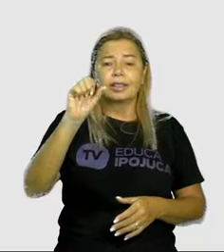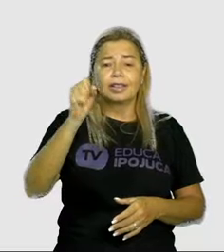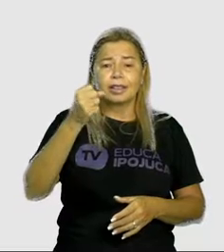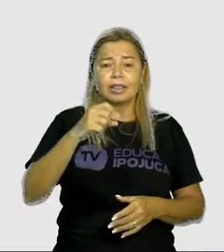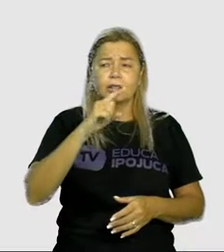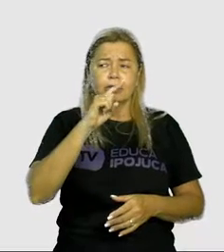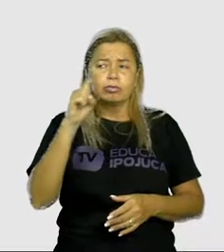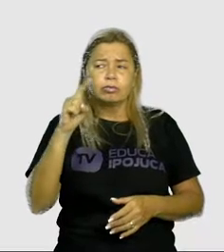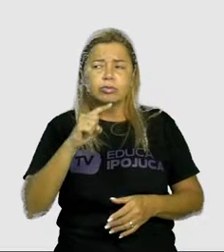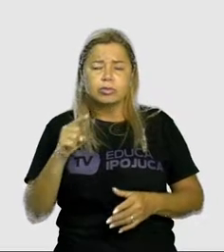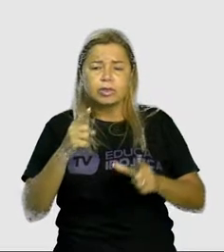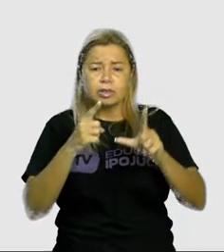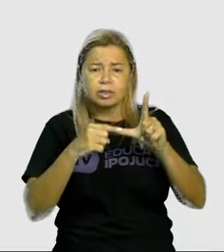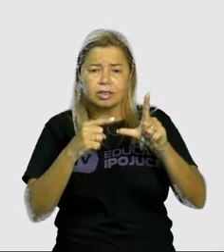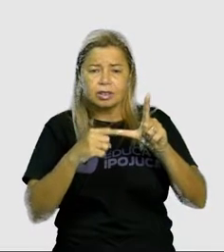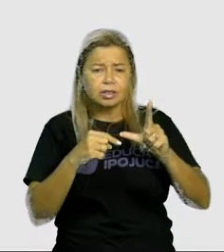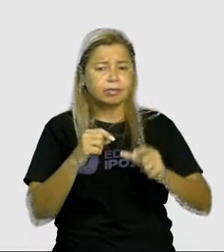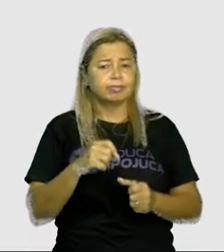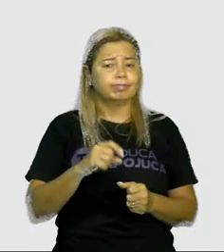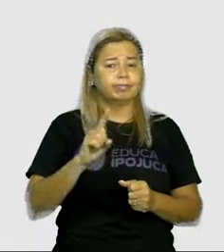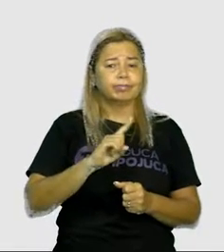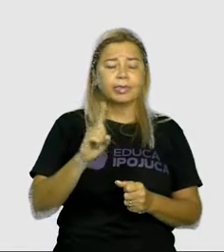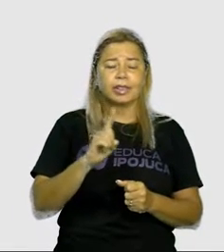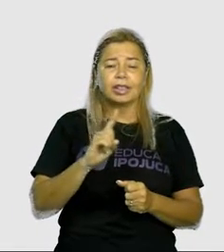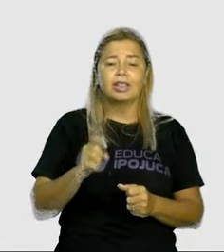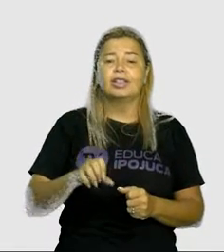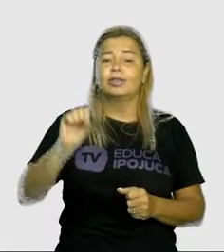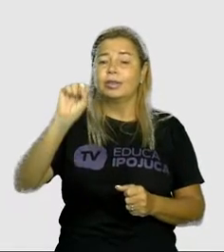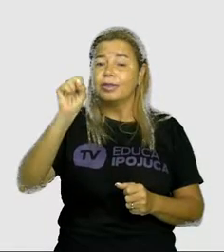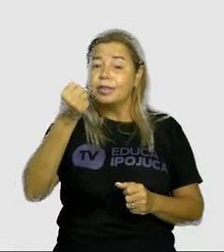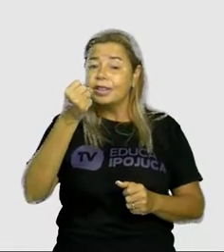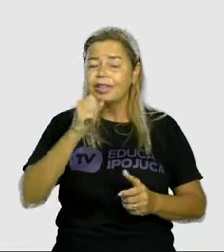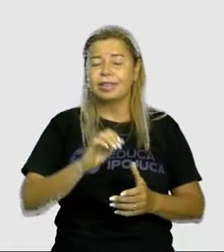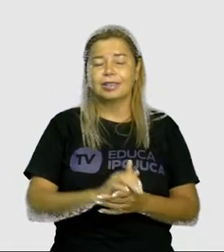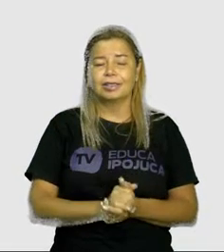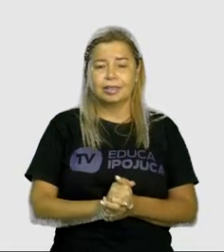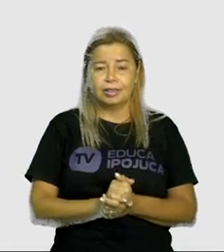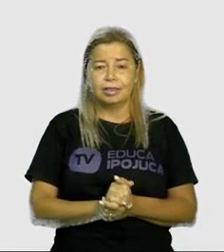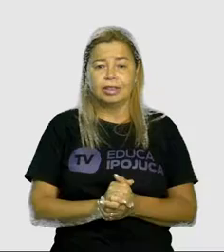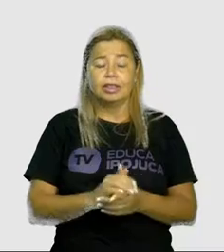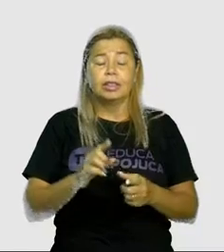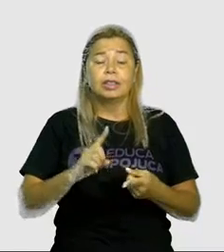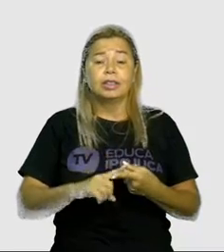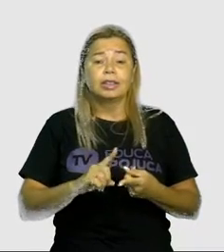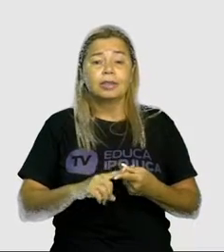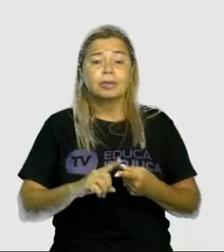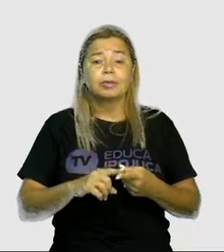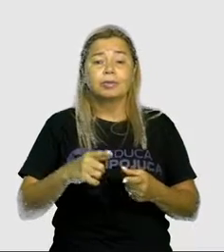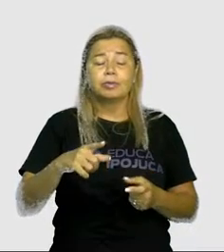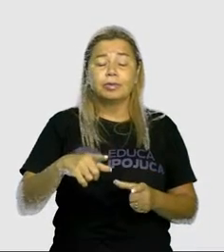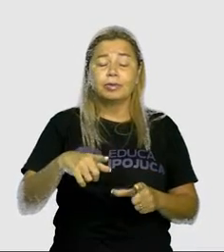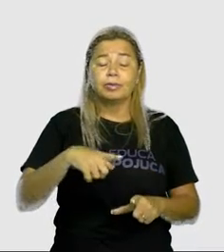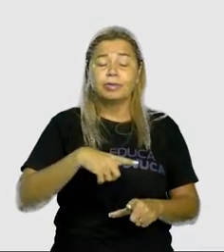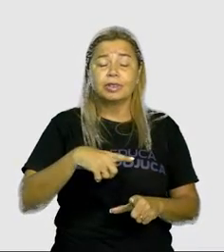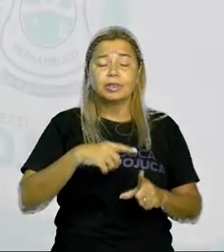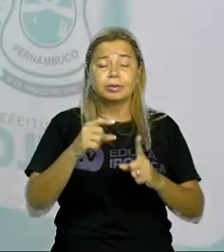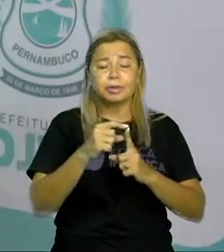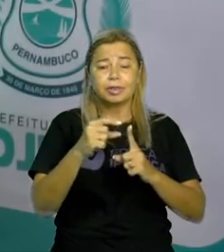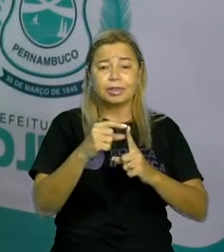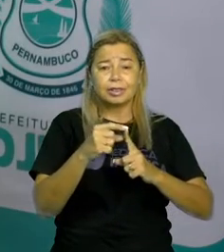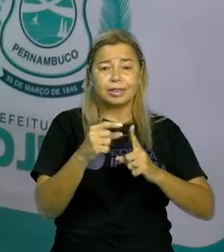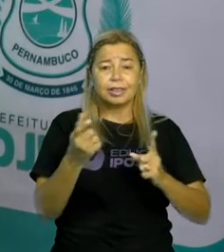né? Que a gente sabe que é escrito com X. E as palavras que tem o som de X e às vezes não escreve com X.